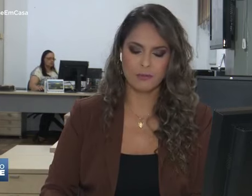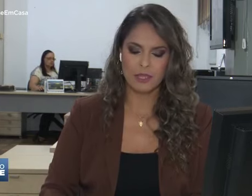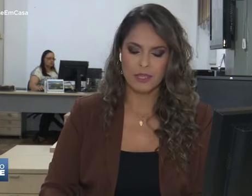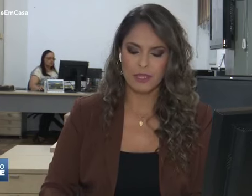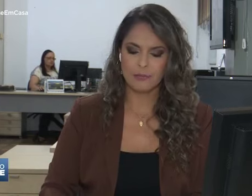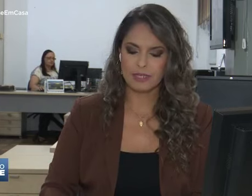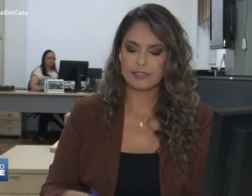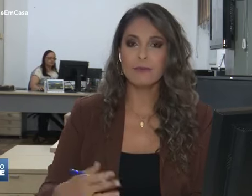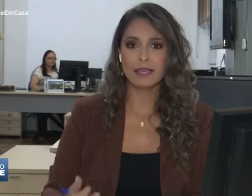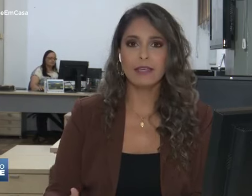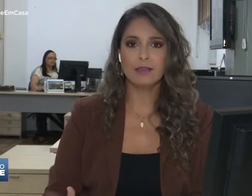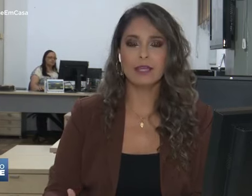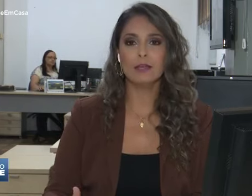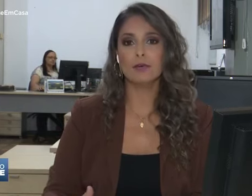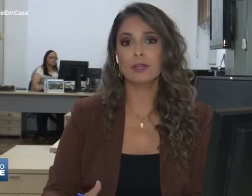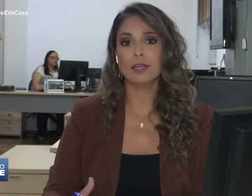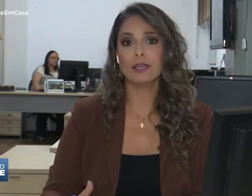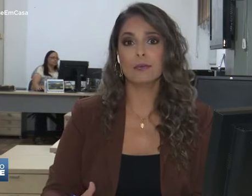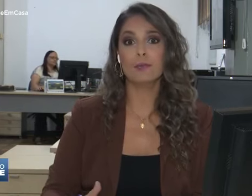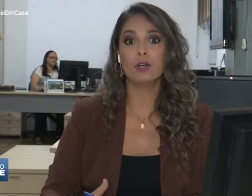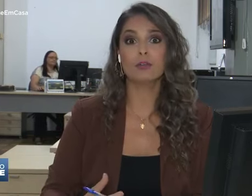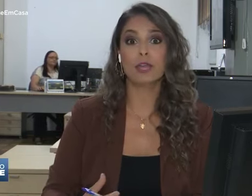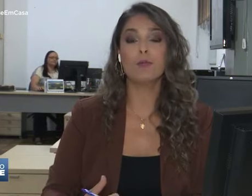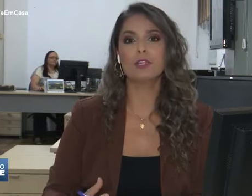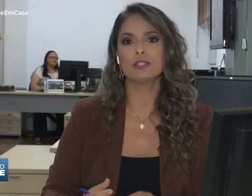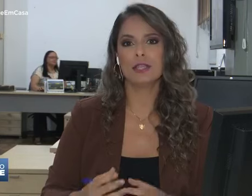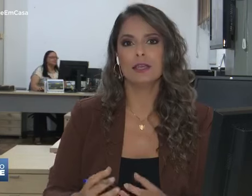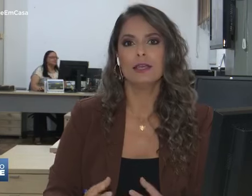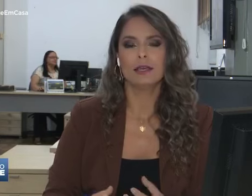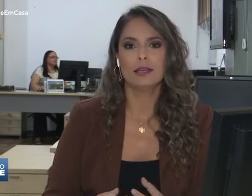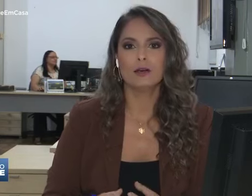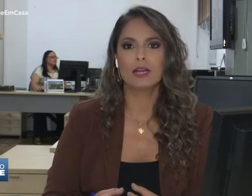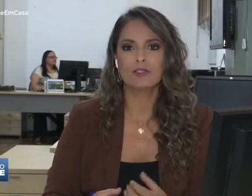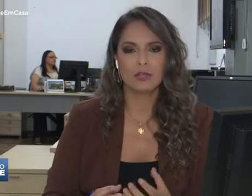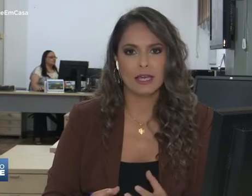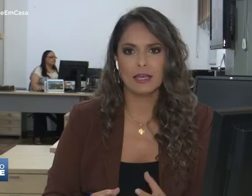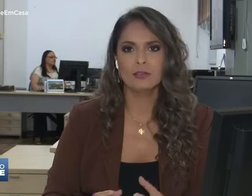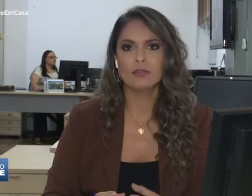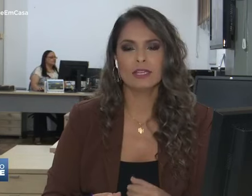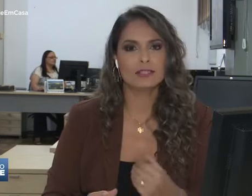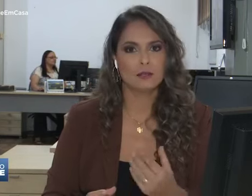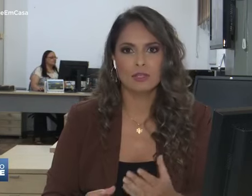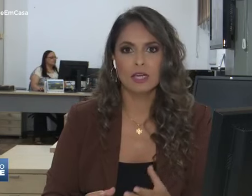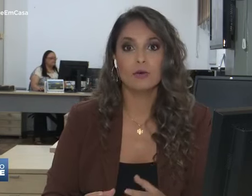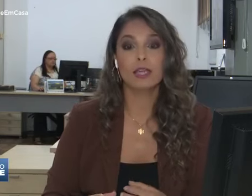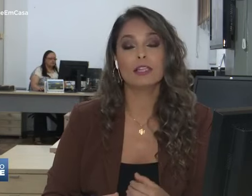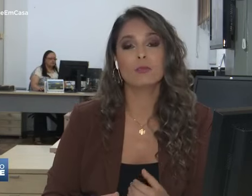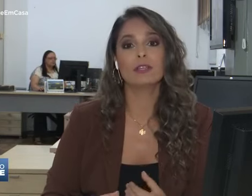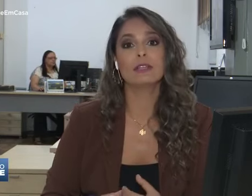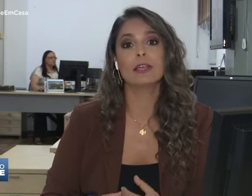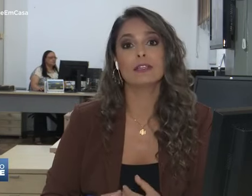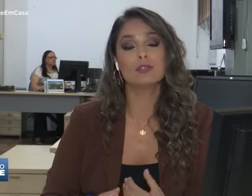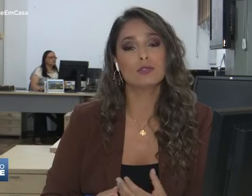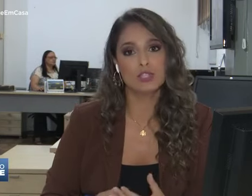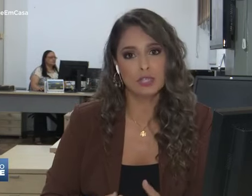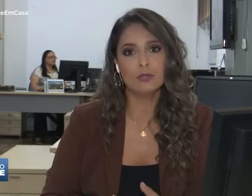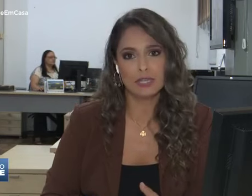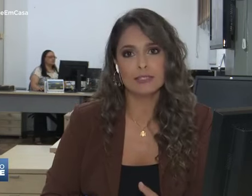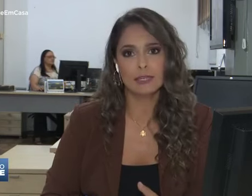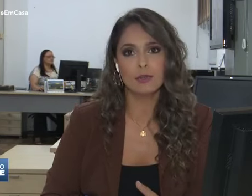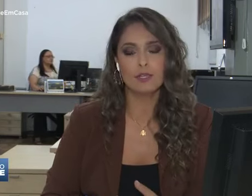Hoffman, para saber o que pode ter ocasionado nessa reunião, o que eles podem ter